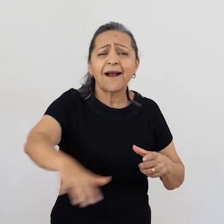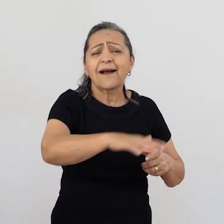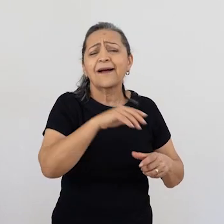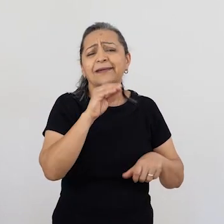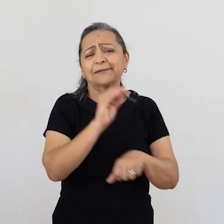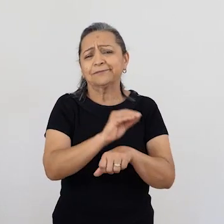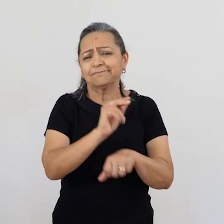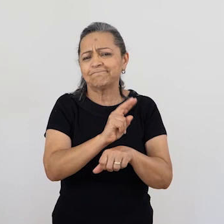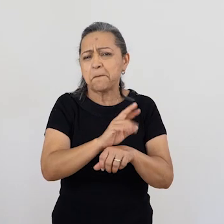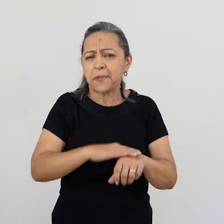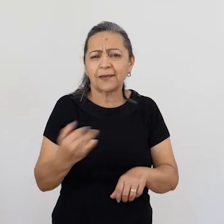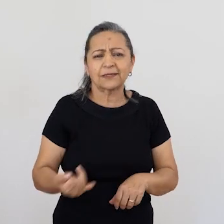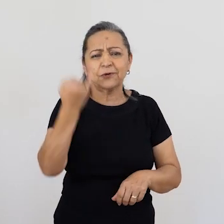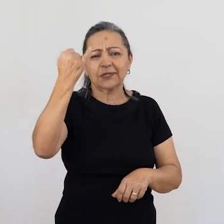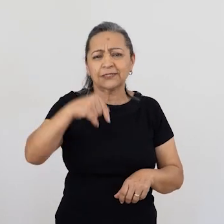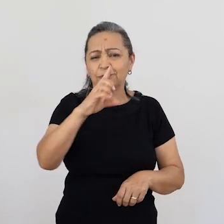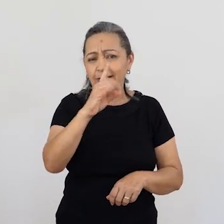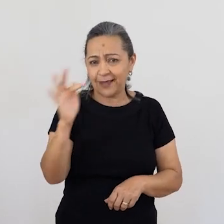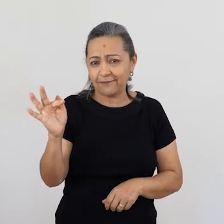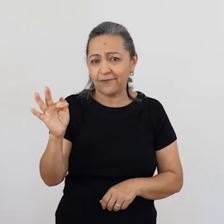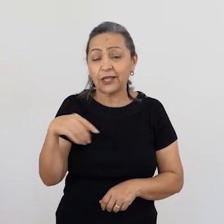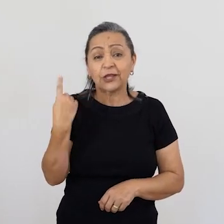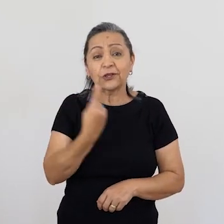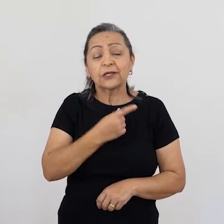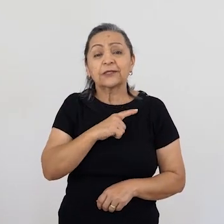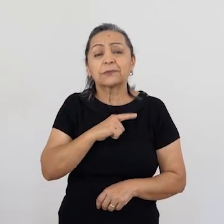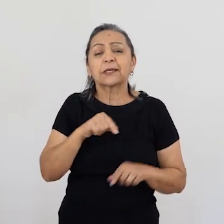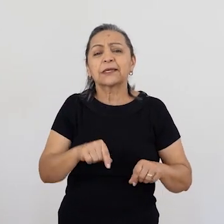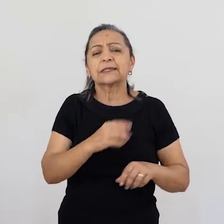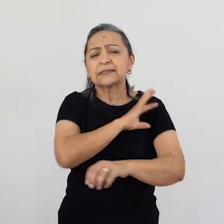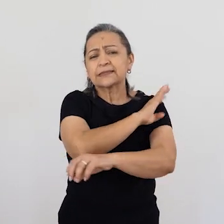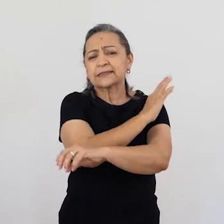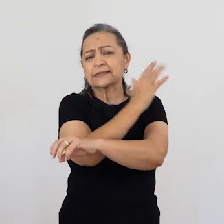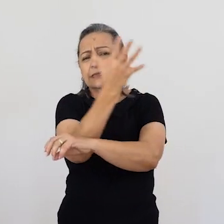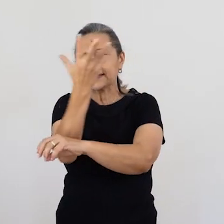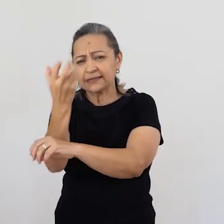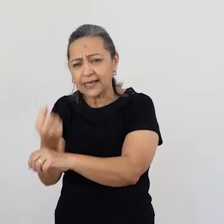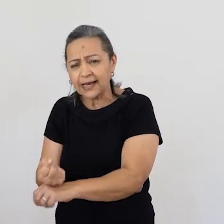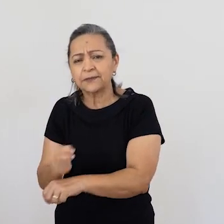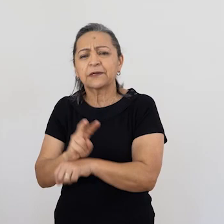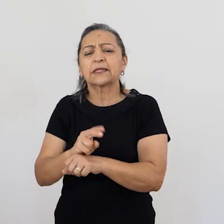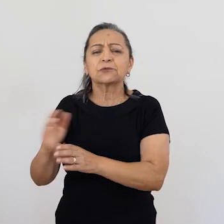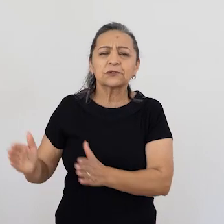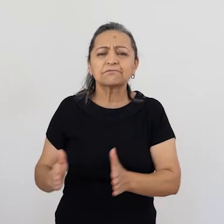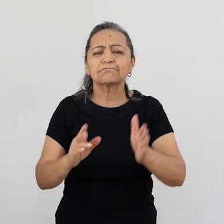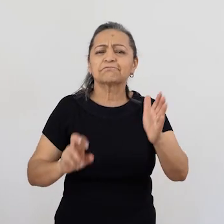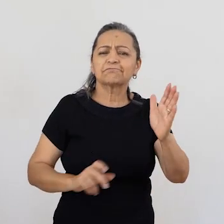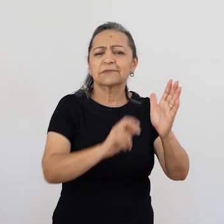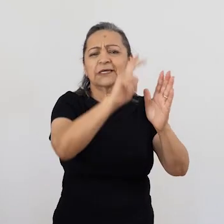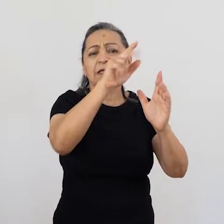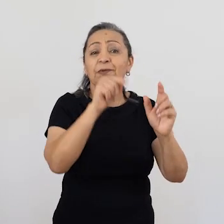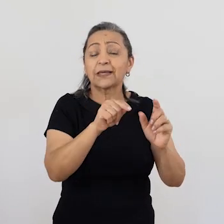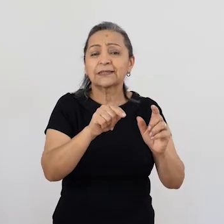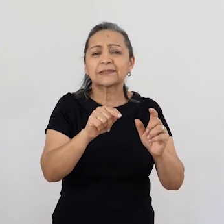Unipaz fica dentro de uma unidade de conservação, uma das mais importantes unidades de conservação do Distrito Federal. Nós temos o bioma cerrado